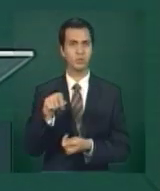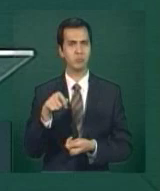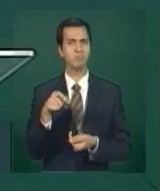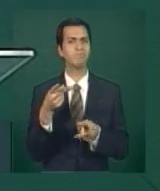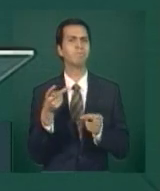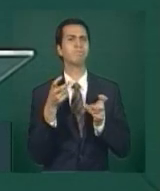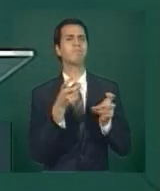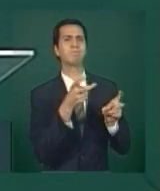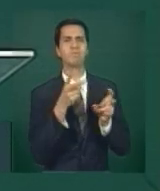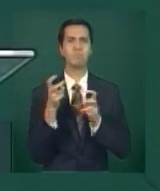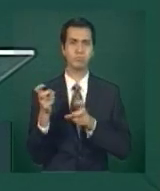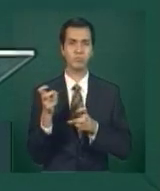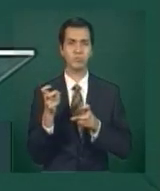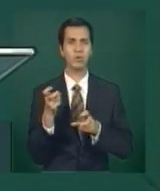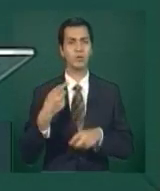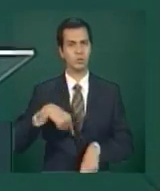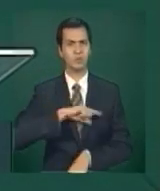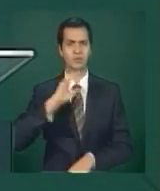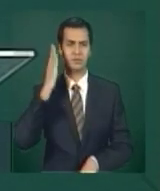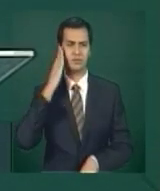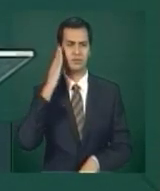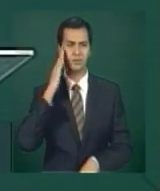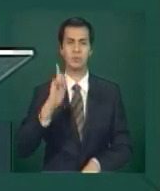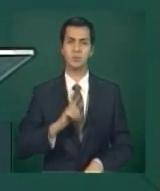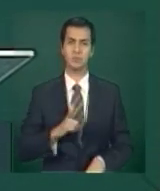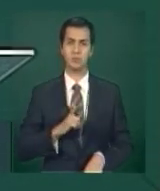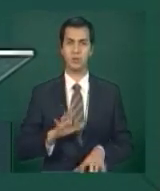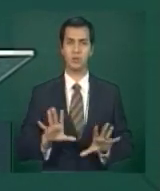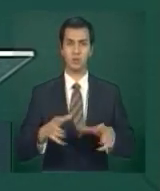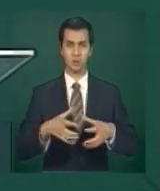plenários e reuniões como esta que estão aqui, que está aqui,